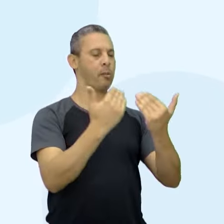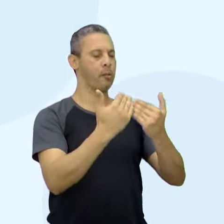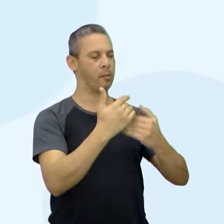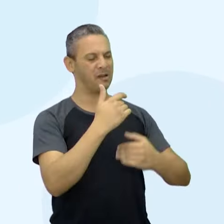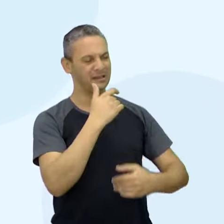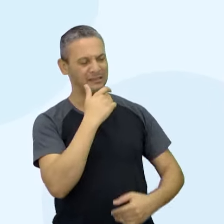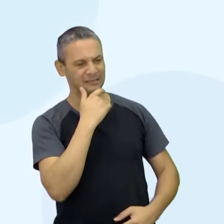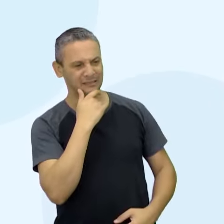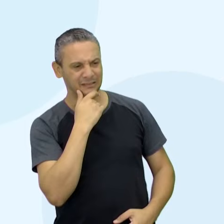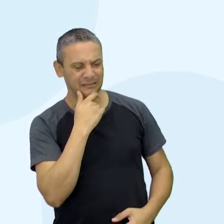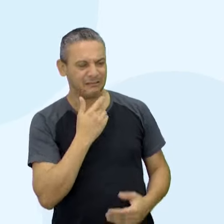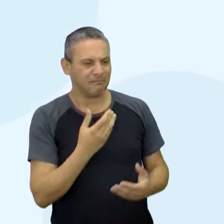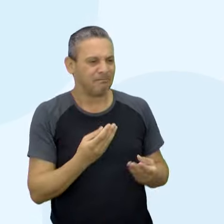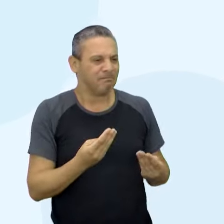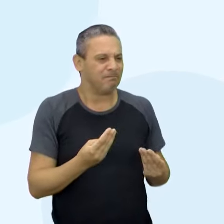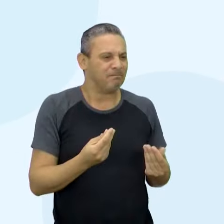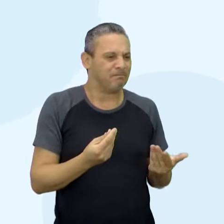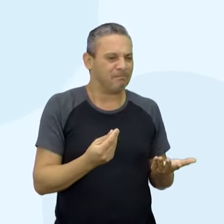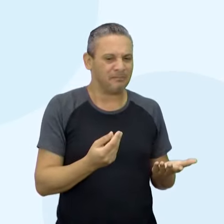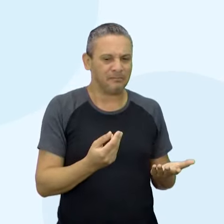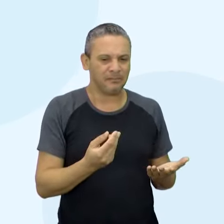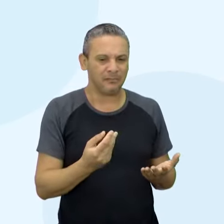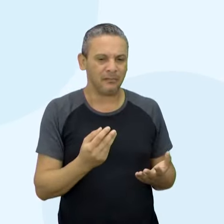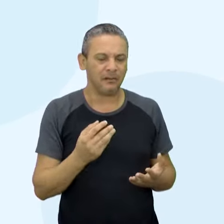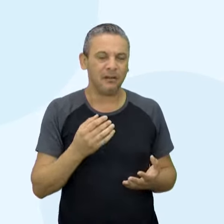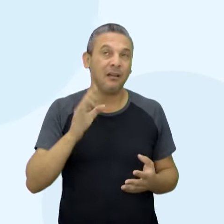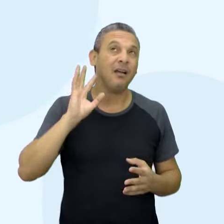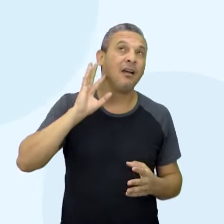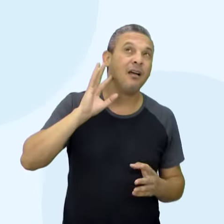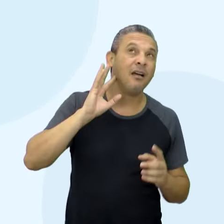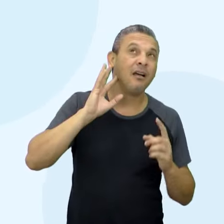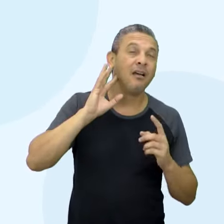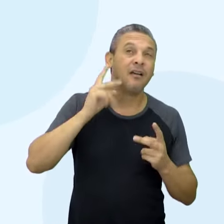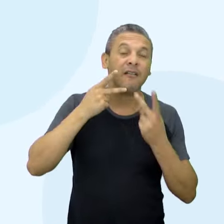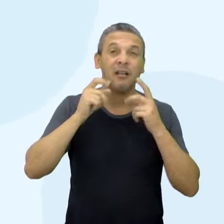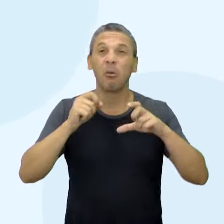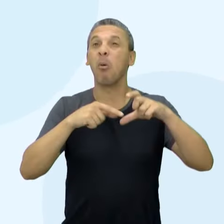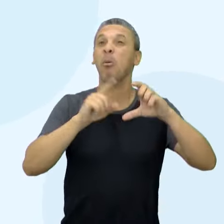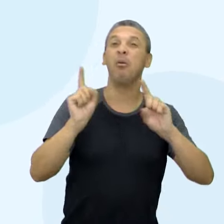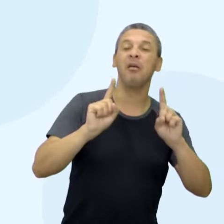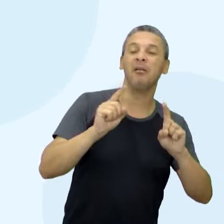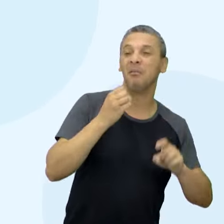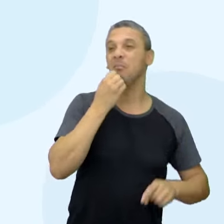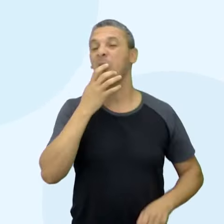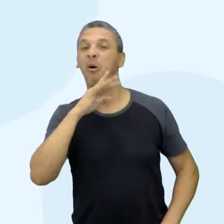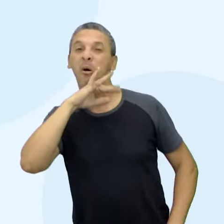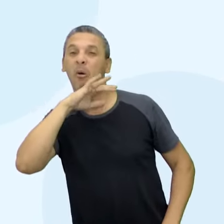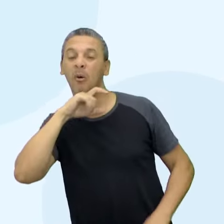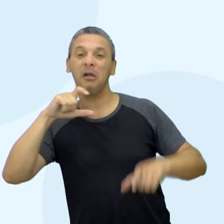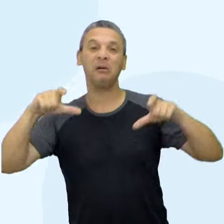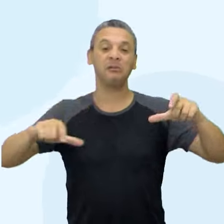distante e frio. Onde escuta o narrador? Como saber se o jogo estava bom ou ruim?